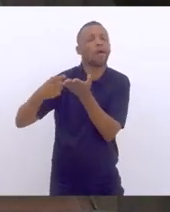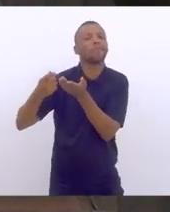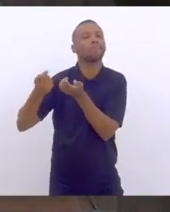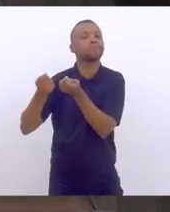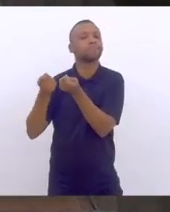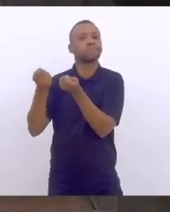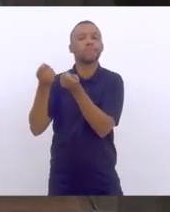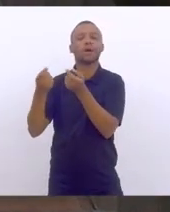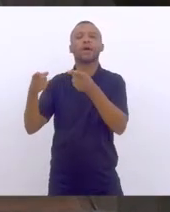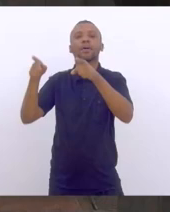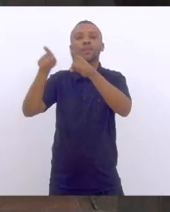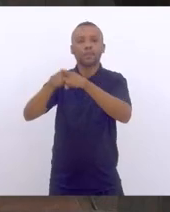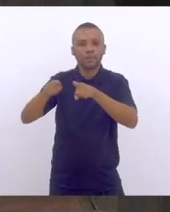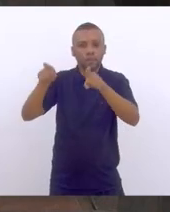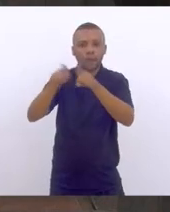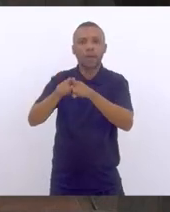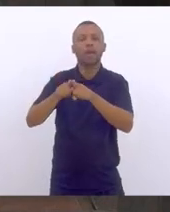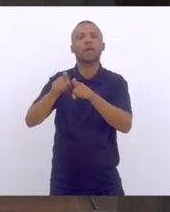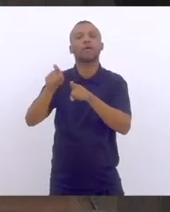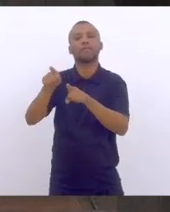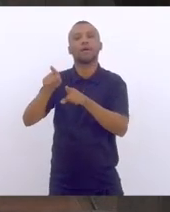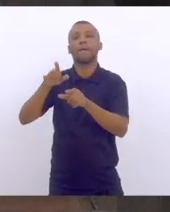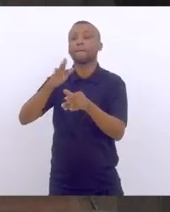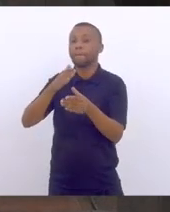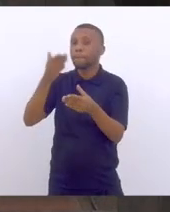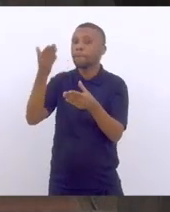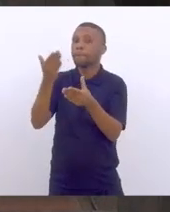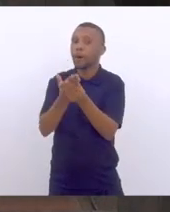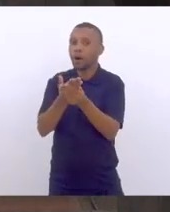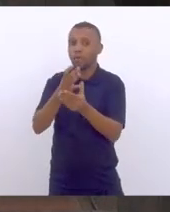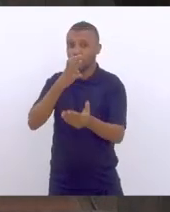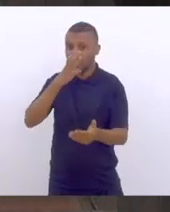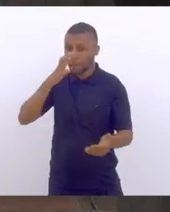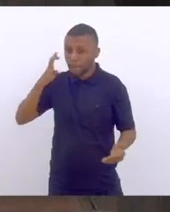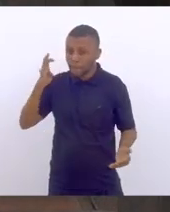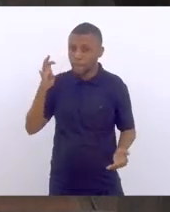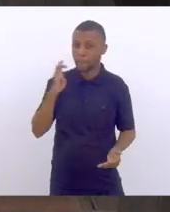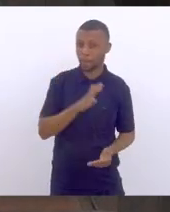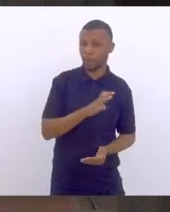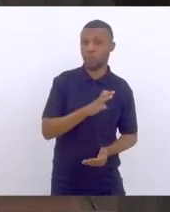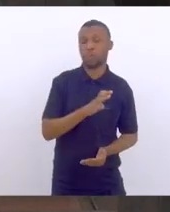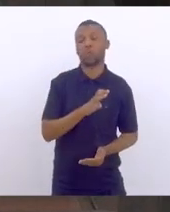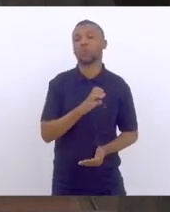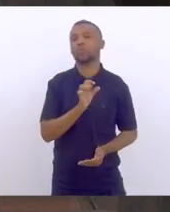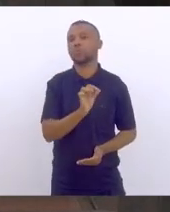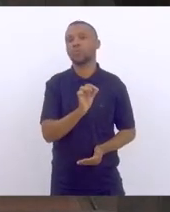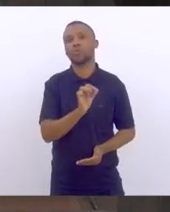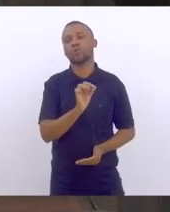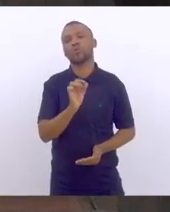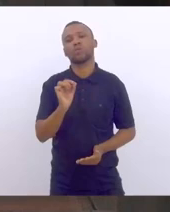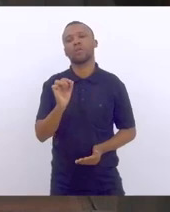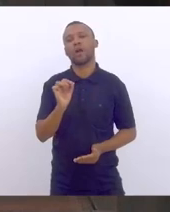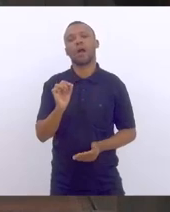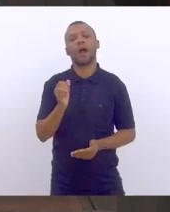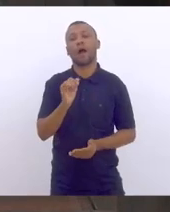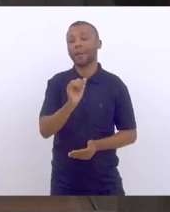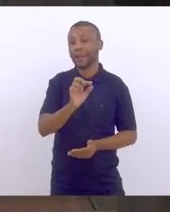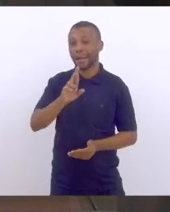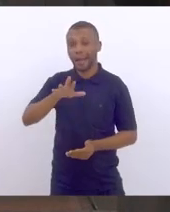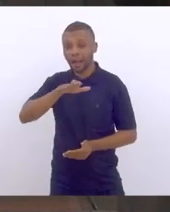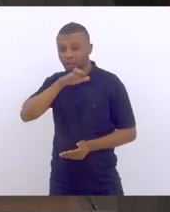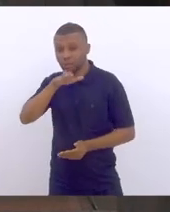foram denunciados por lesão ao imposto de renda.